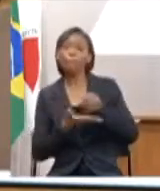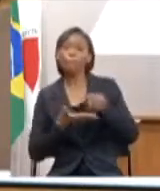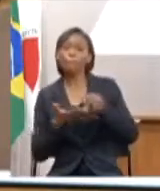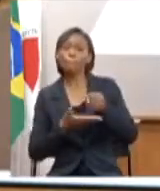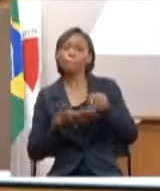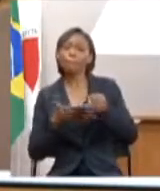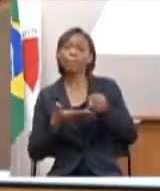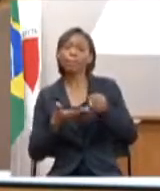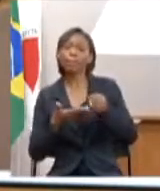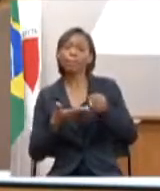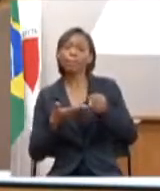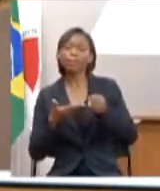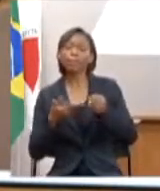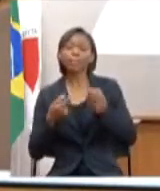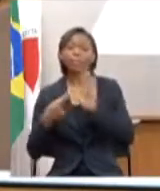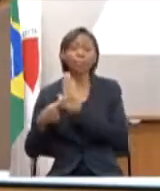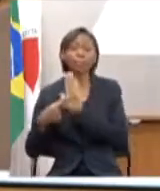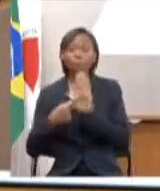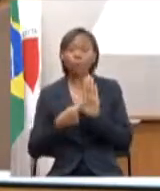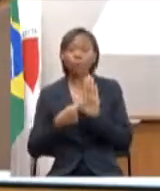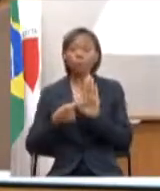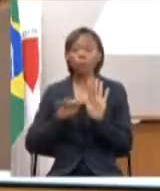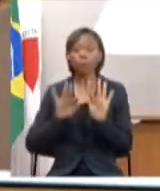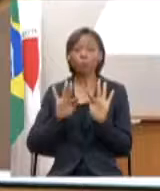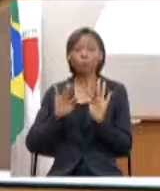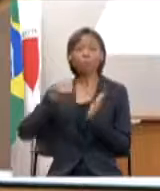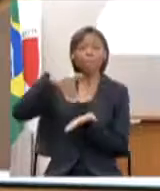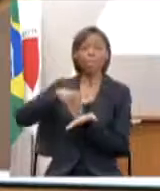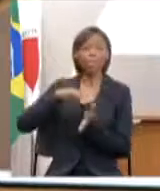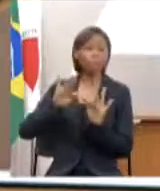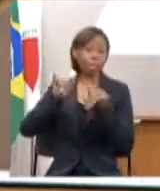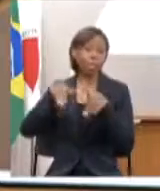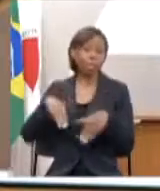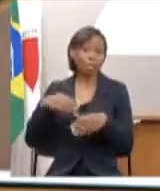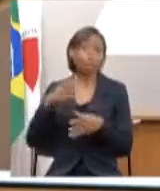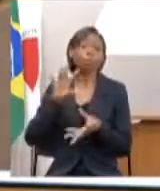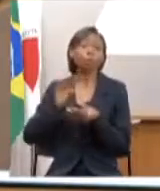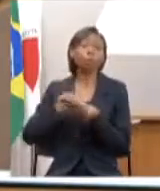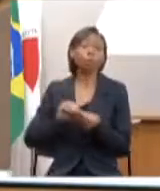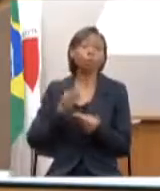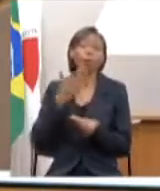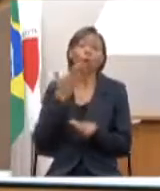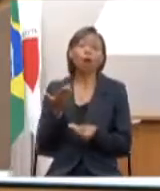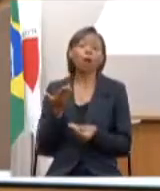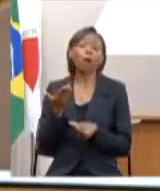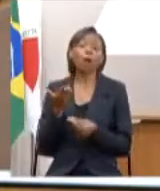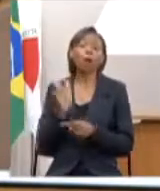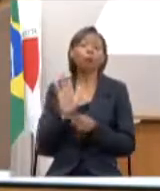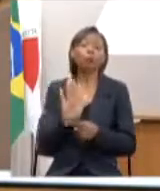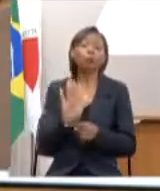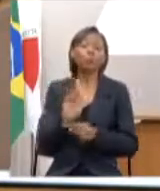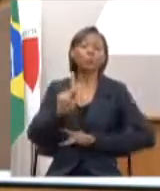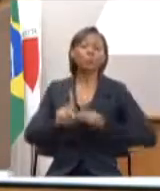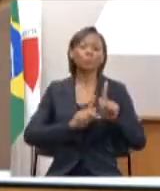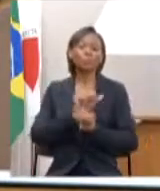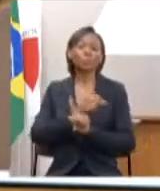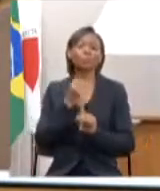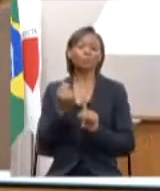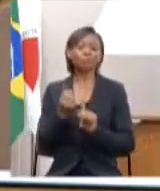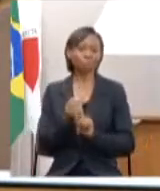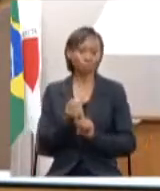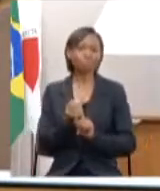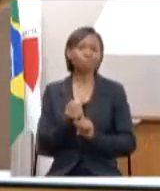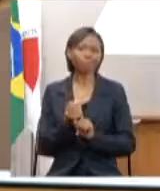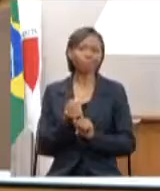são os benefícios que, de fato, a aplicação desse recurso está gerando para a sociedade. Acho que é importante a gente ter essa visão dos